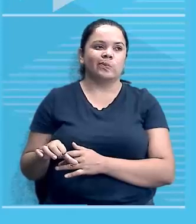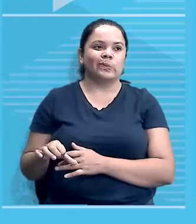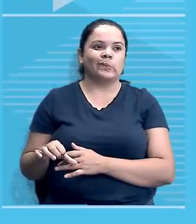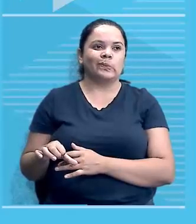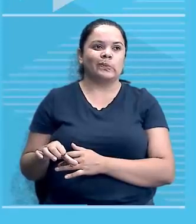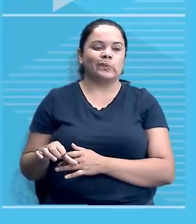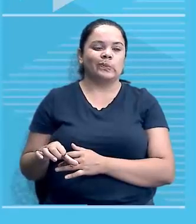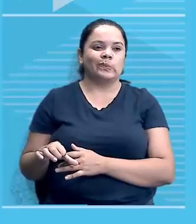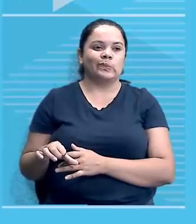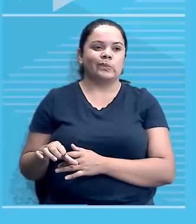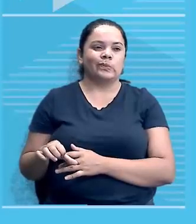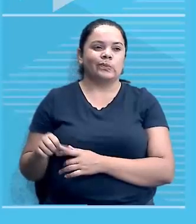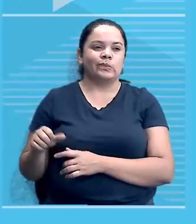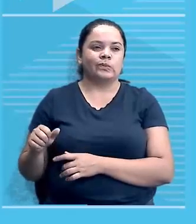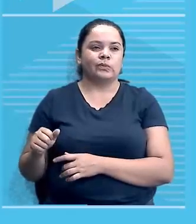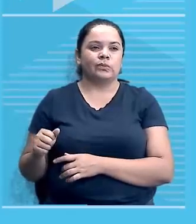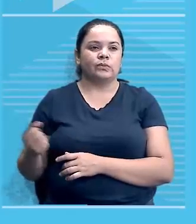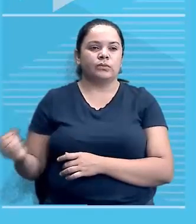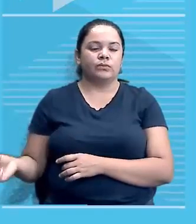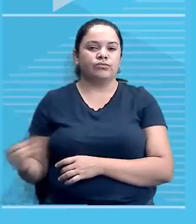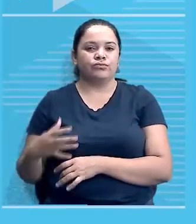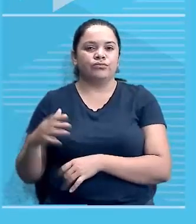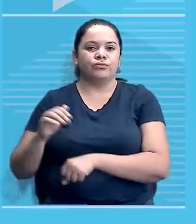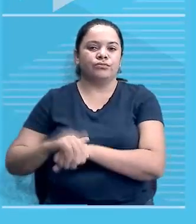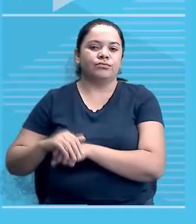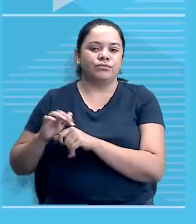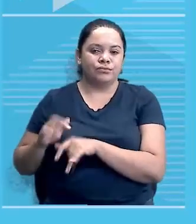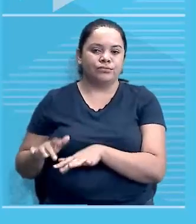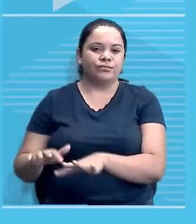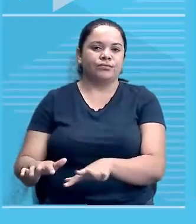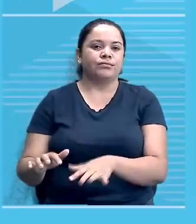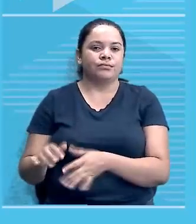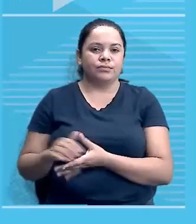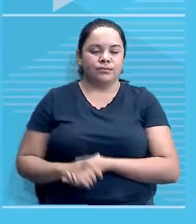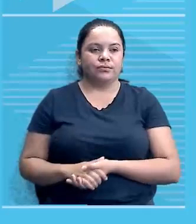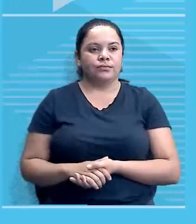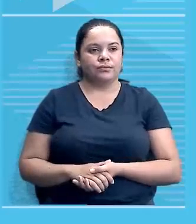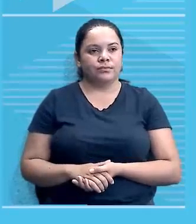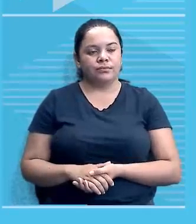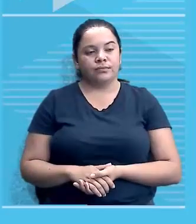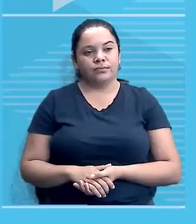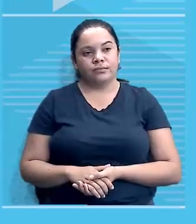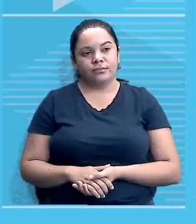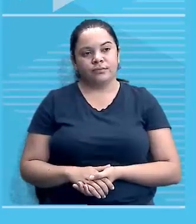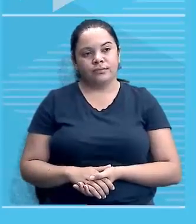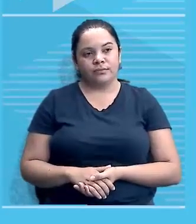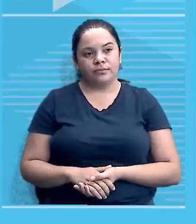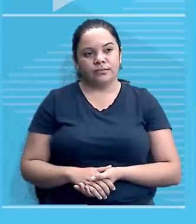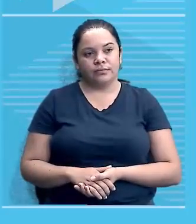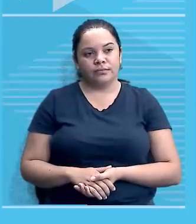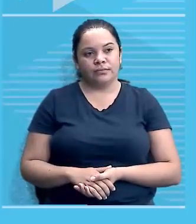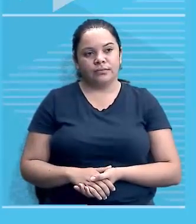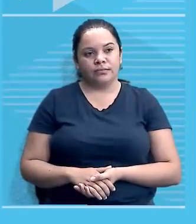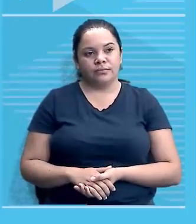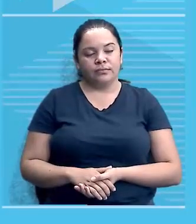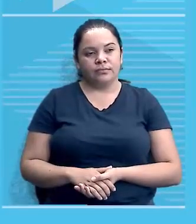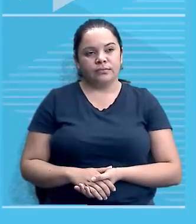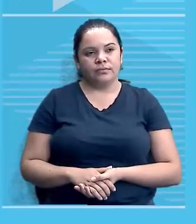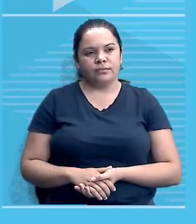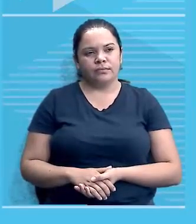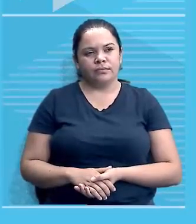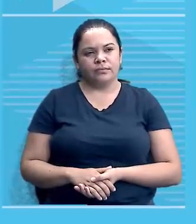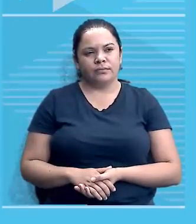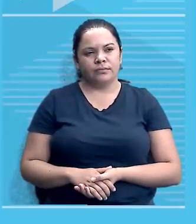um bom atraso em relação a nós, porque se o Brasil se tornou independente, politicamente falando,